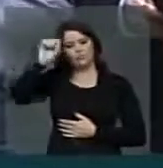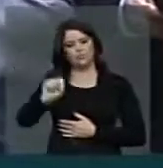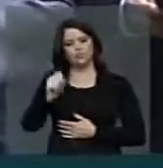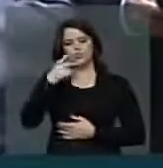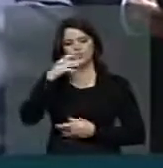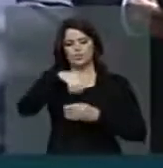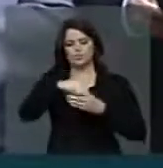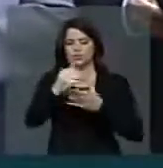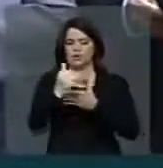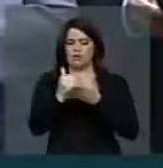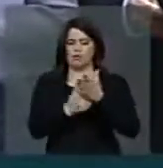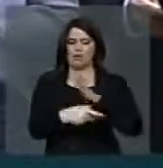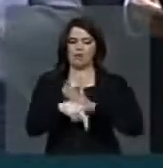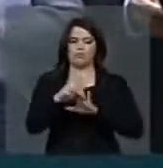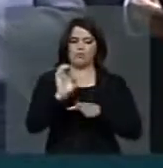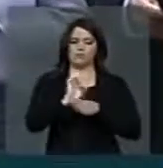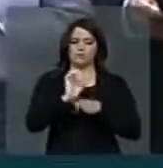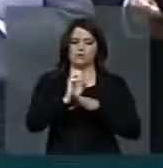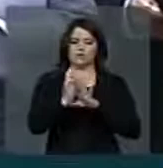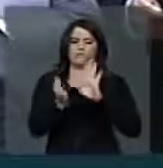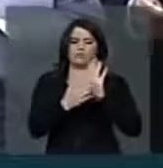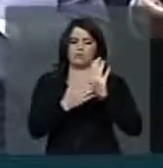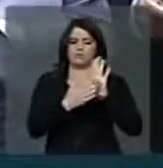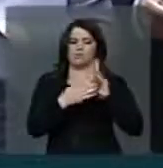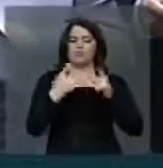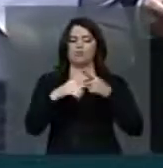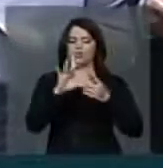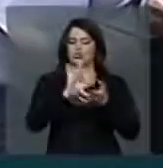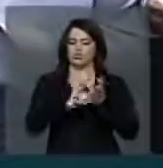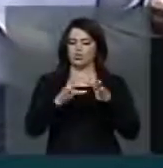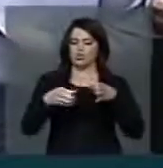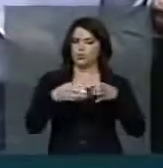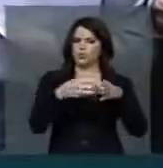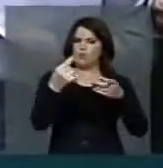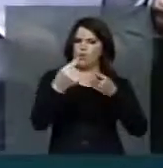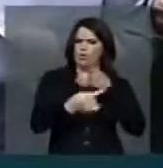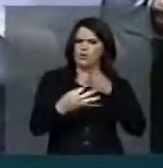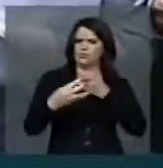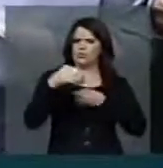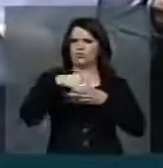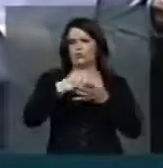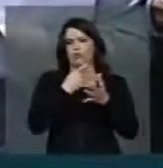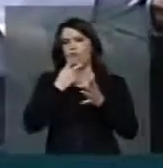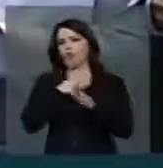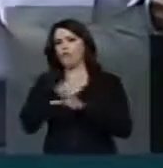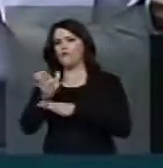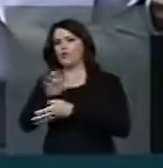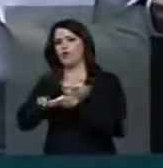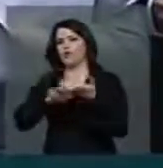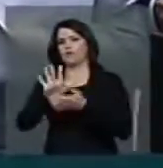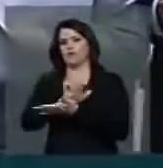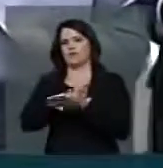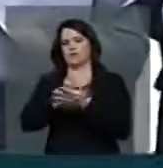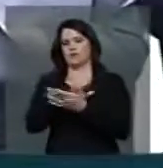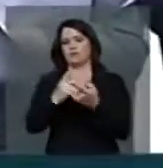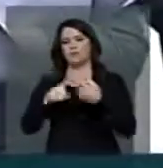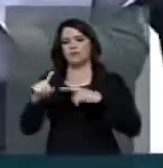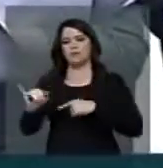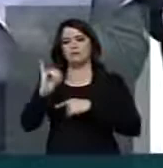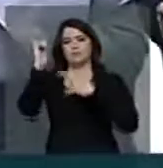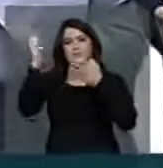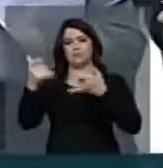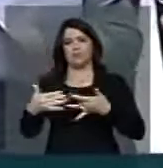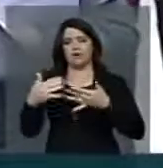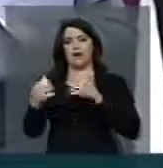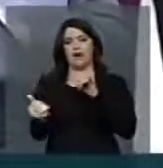esteja elencado na proposição porque o movimento contestatório lá não chegou, é importante destacar que